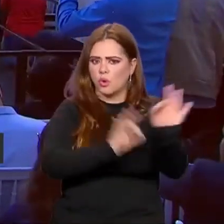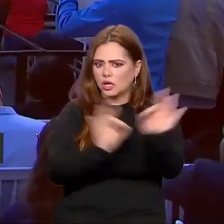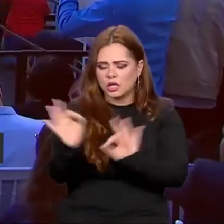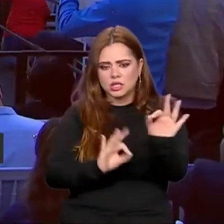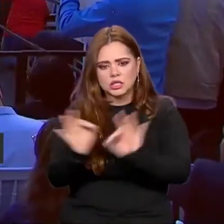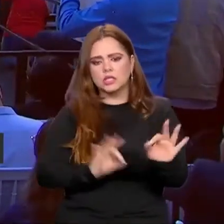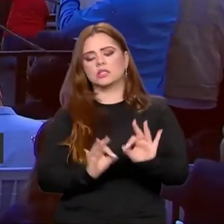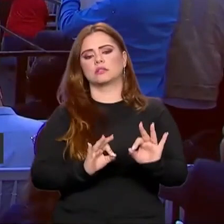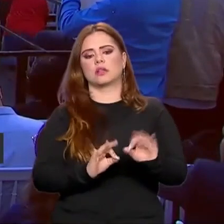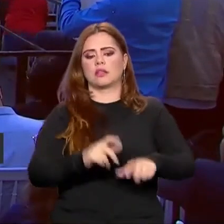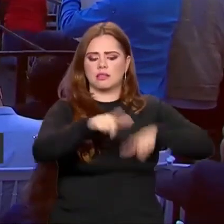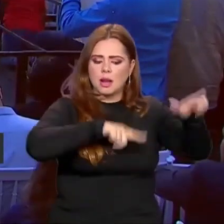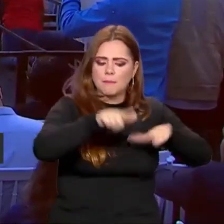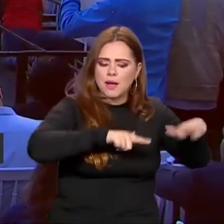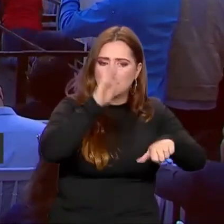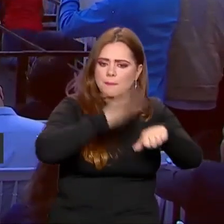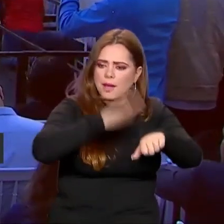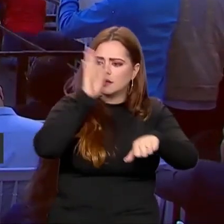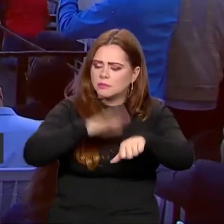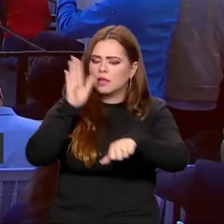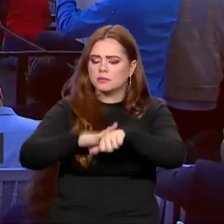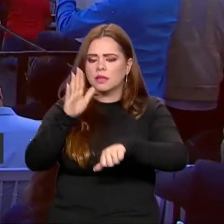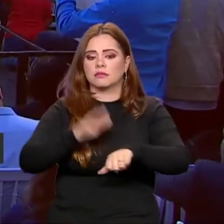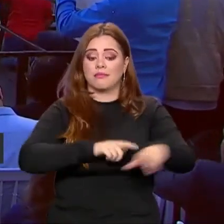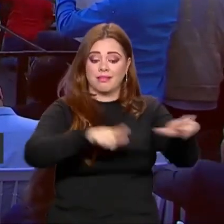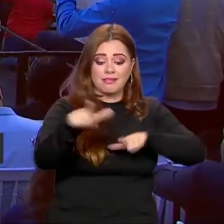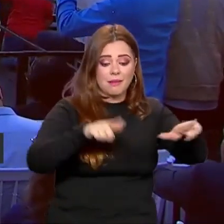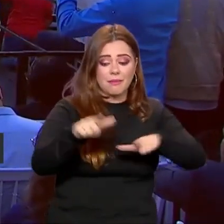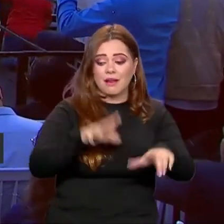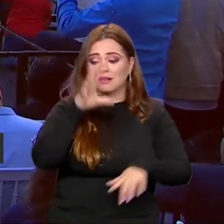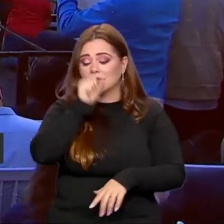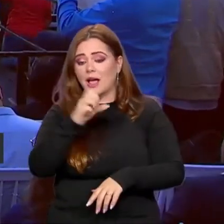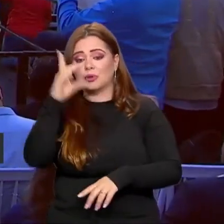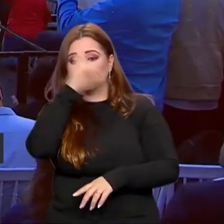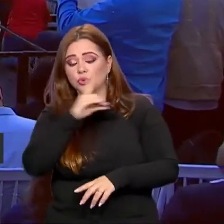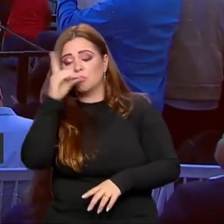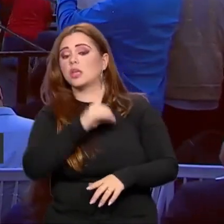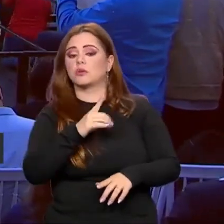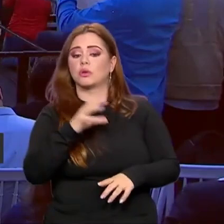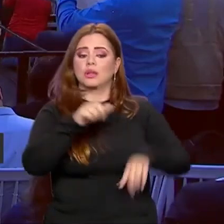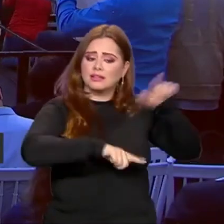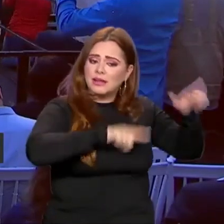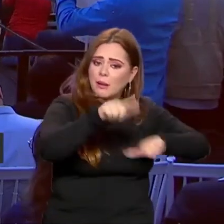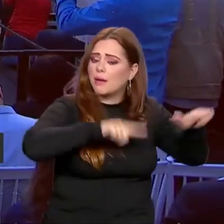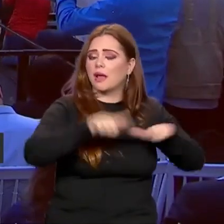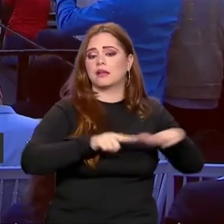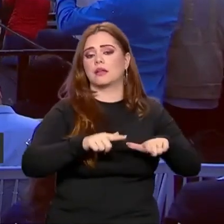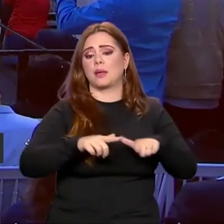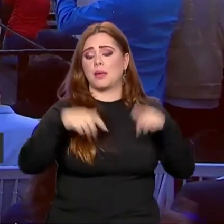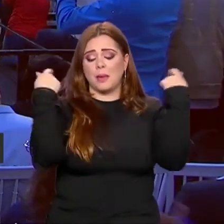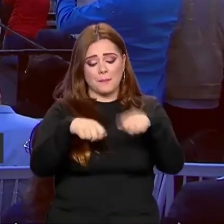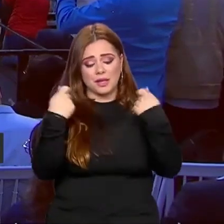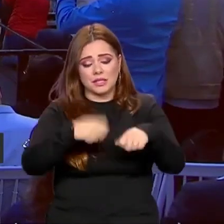de hora extra. Trabalhem no final de semana, se for necessário, para que a gente